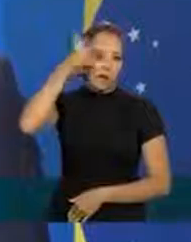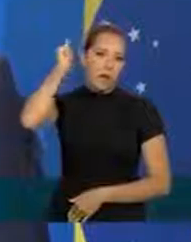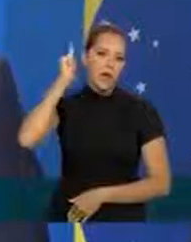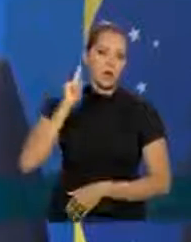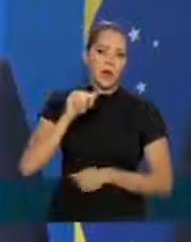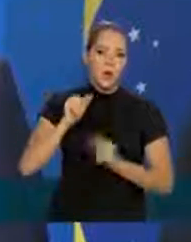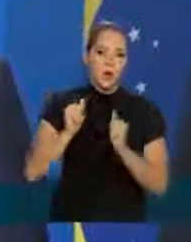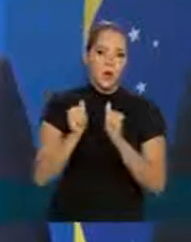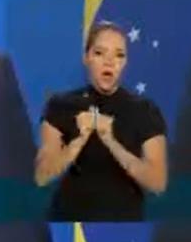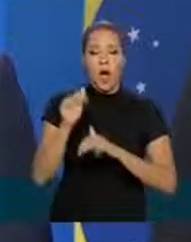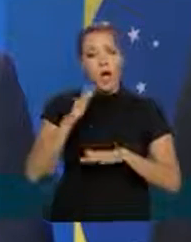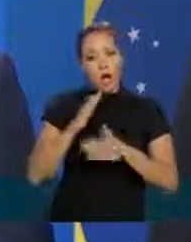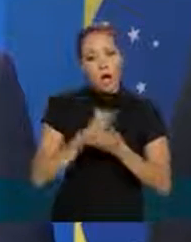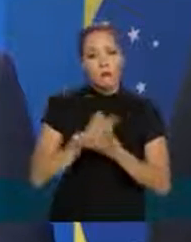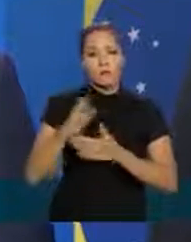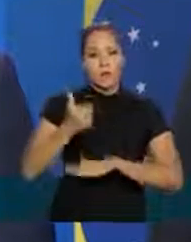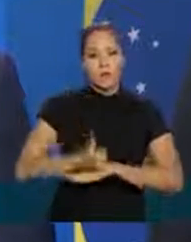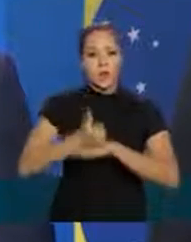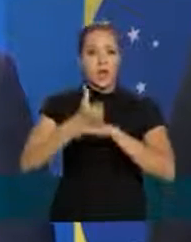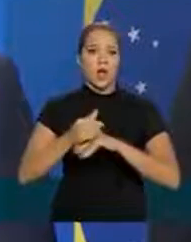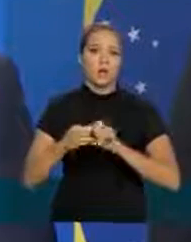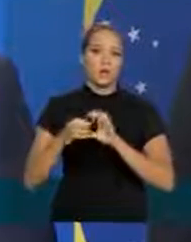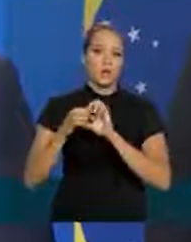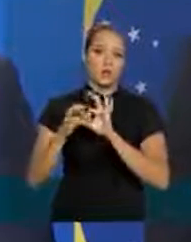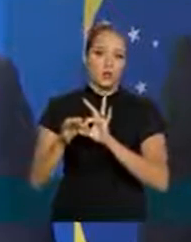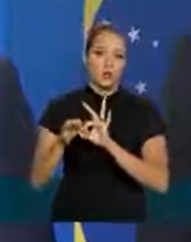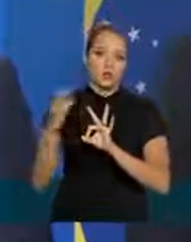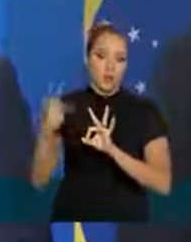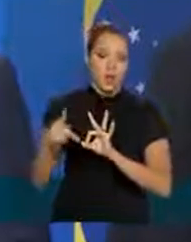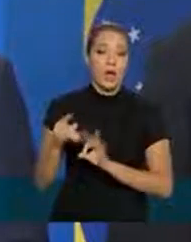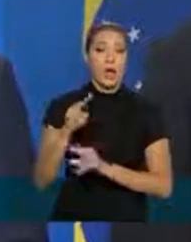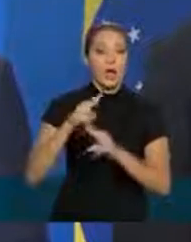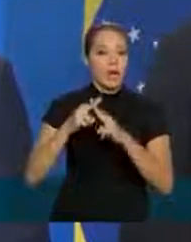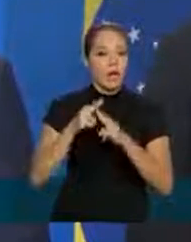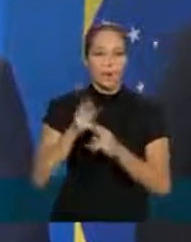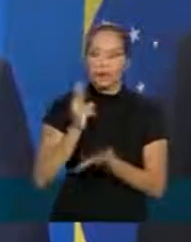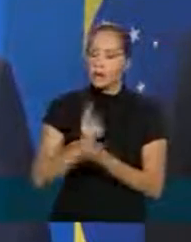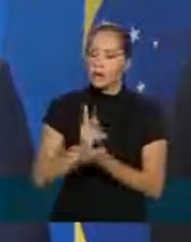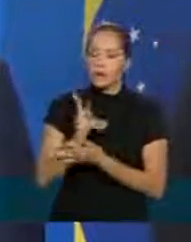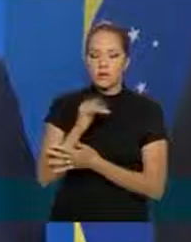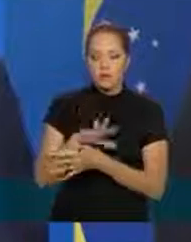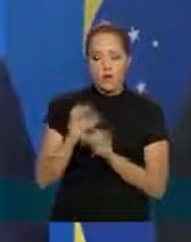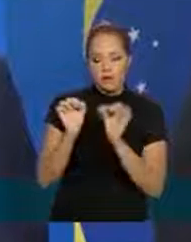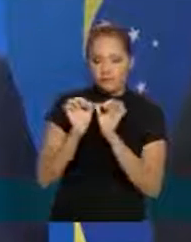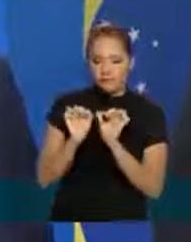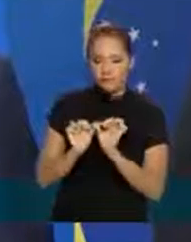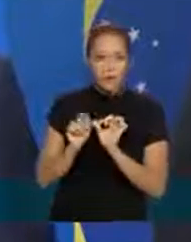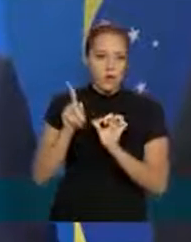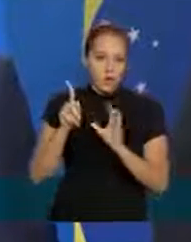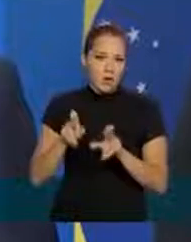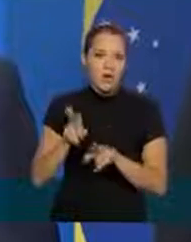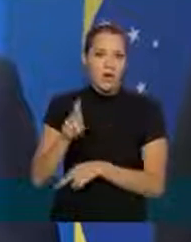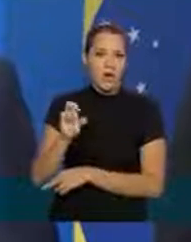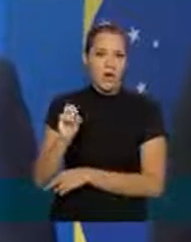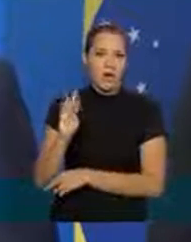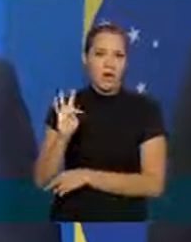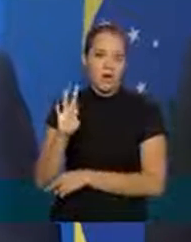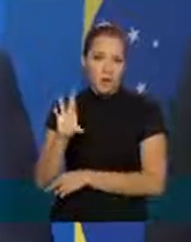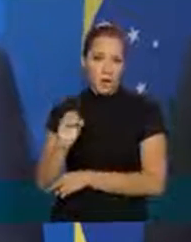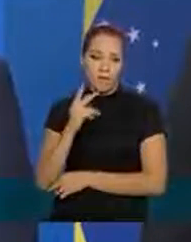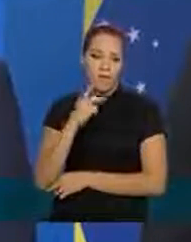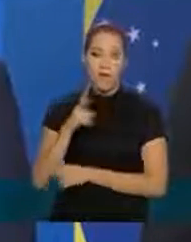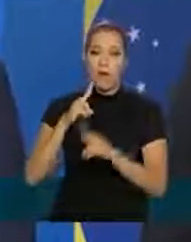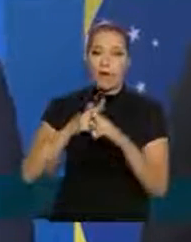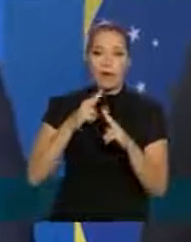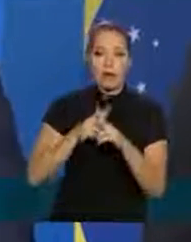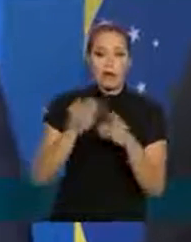secretário ligado a ele a Caixa sempre vai operacionalizar como Roberto e Montesano falaram a Caixa